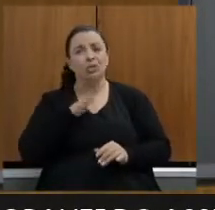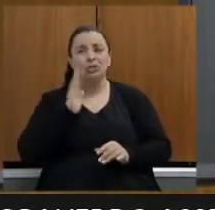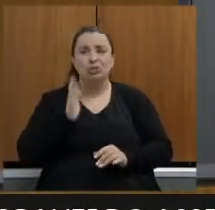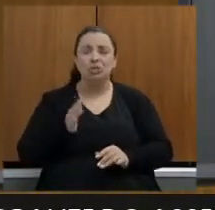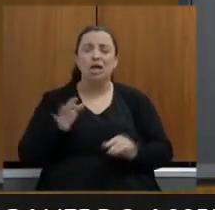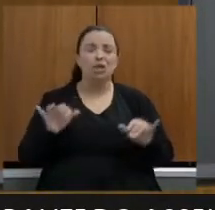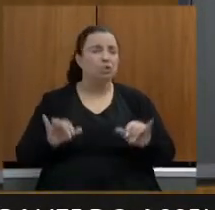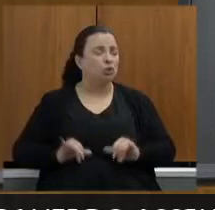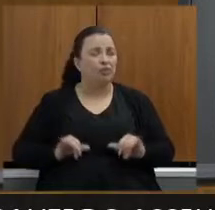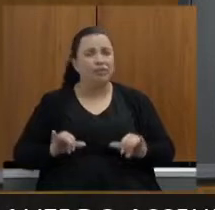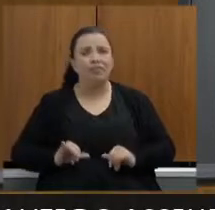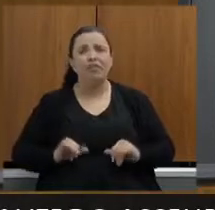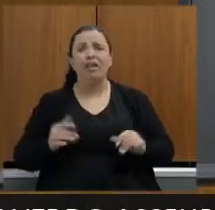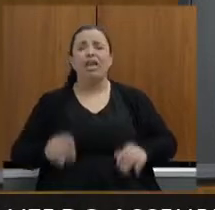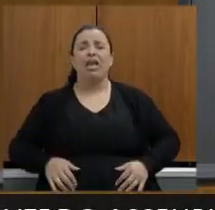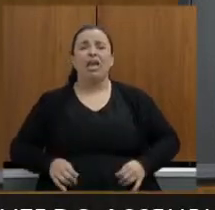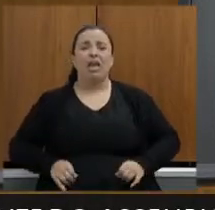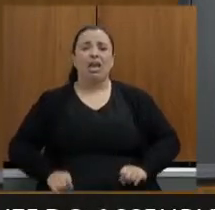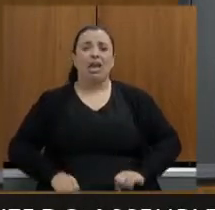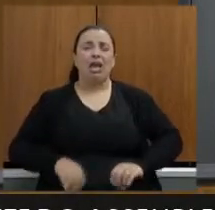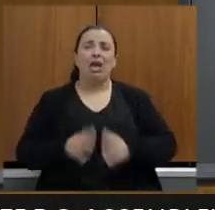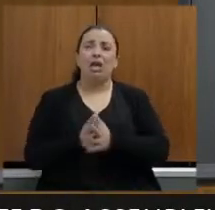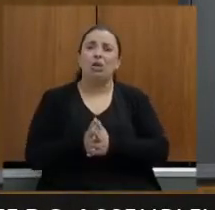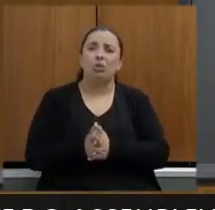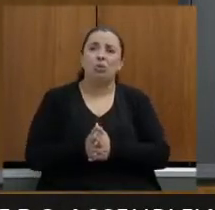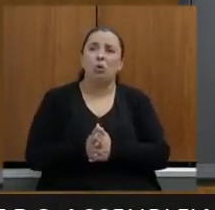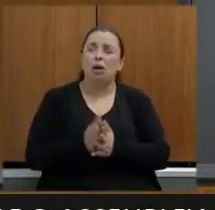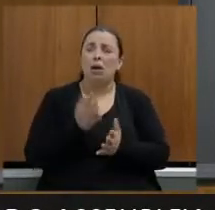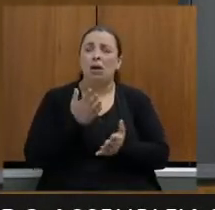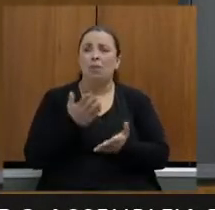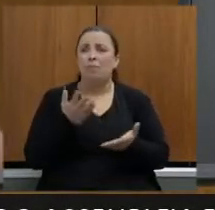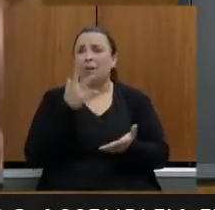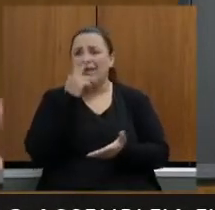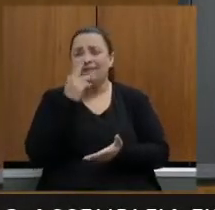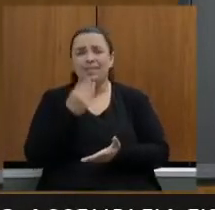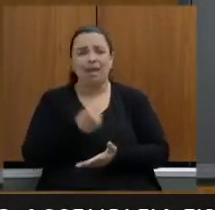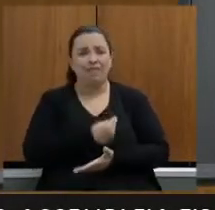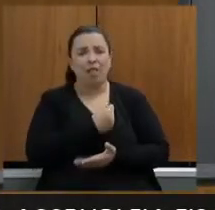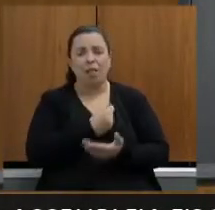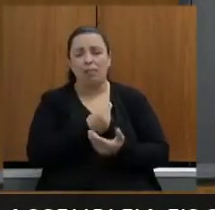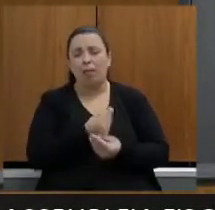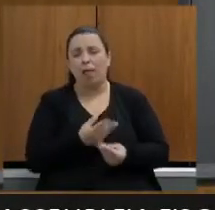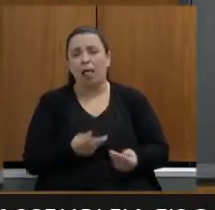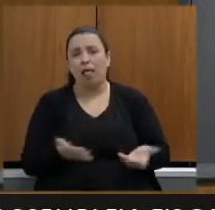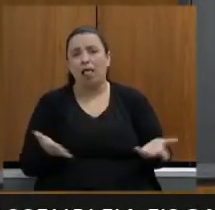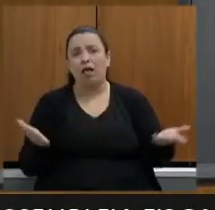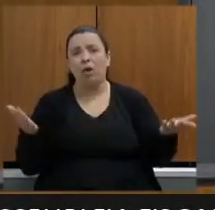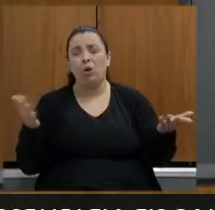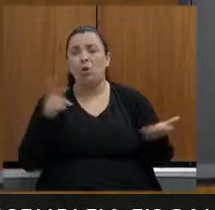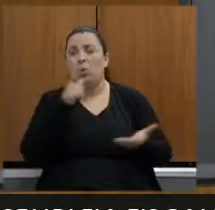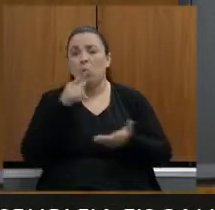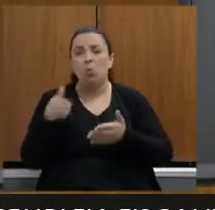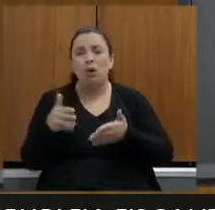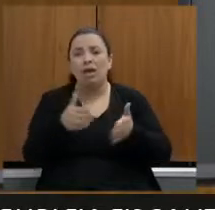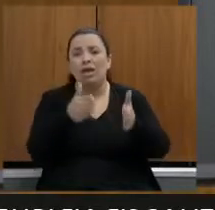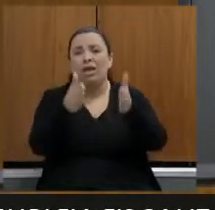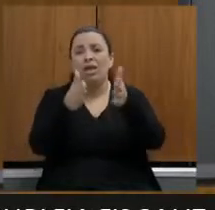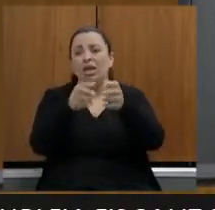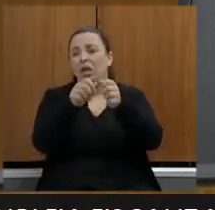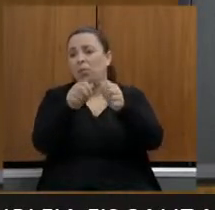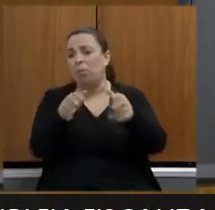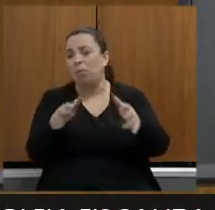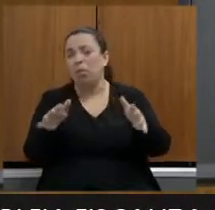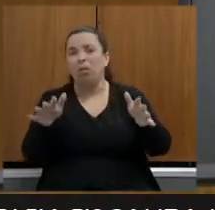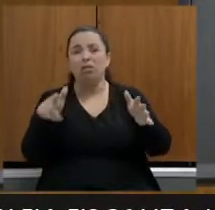perdemos a nossa vida o nosso rio o rio doce lá com o desastre anterior que tinha acontecido tudo